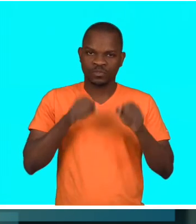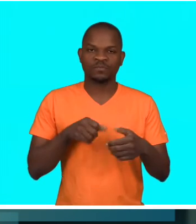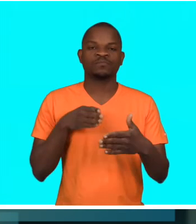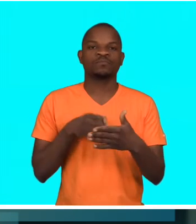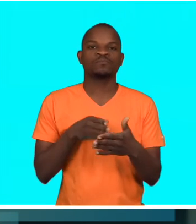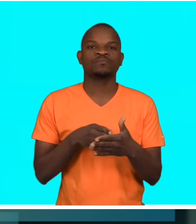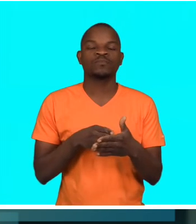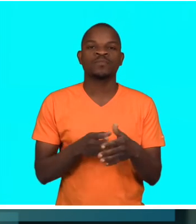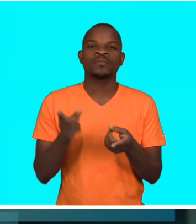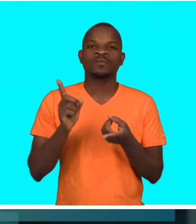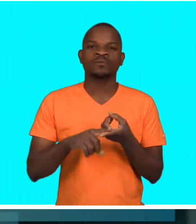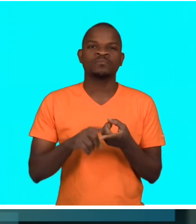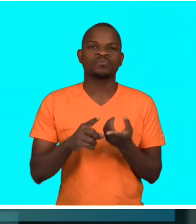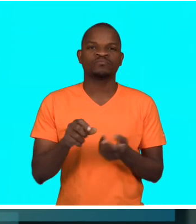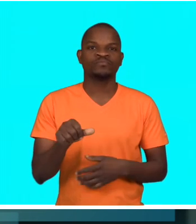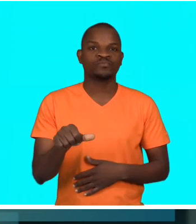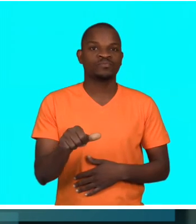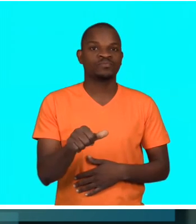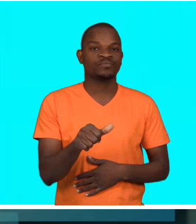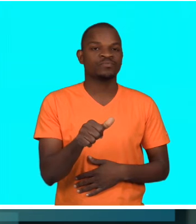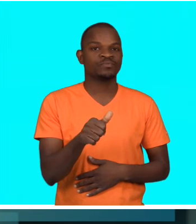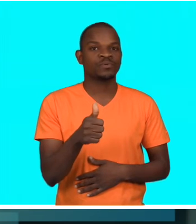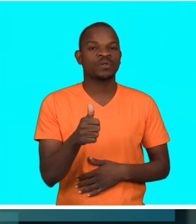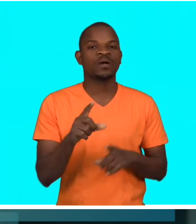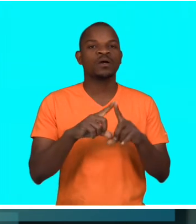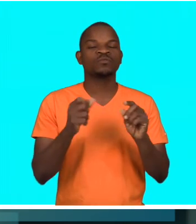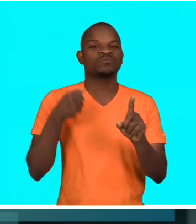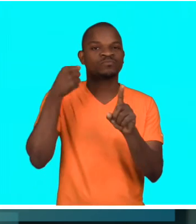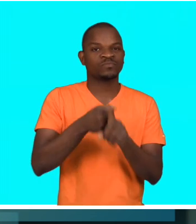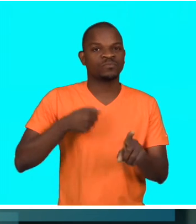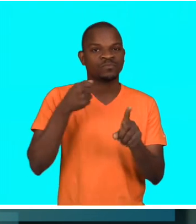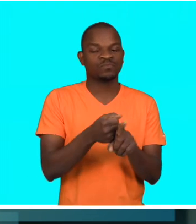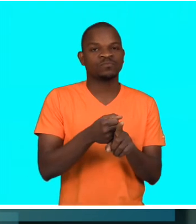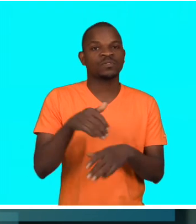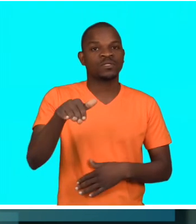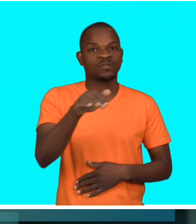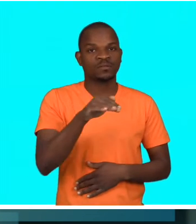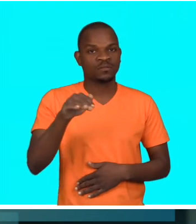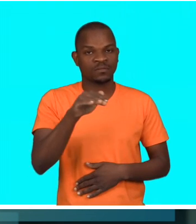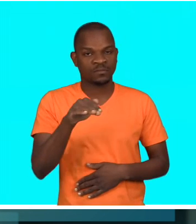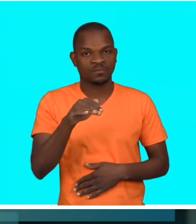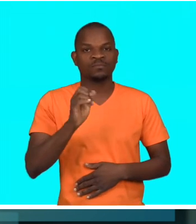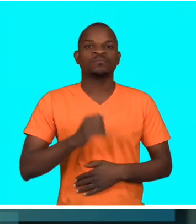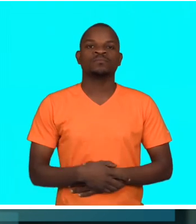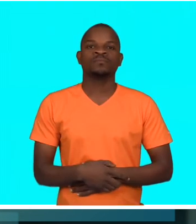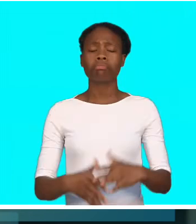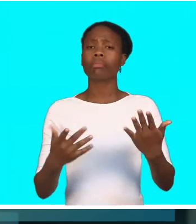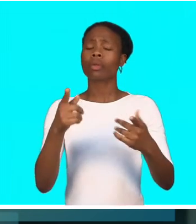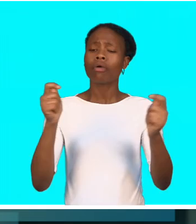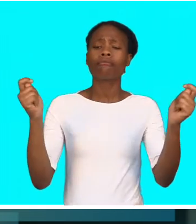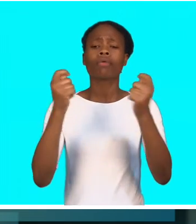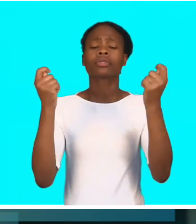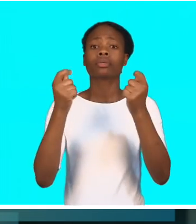temos as barreiras, e melhorar o máximo possível a advocacia a nível da comunidade.